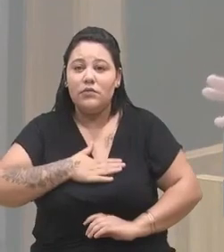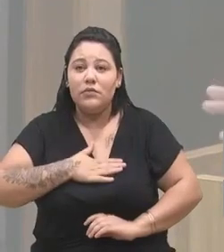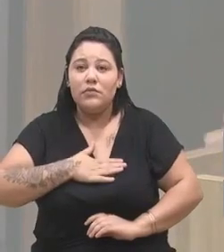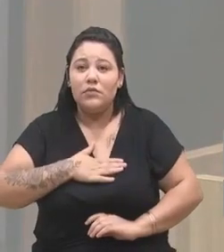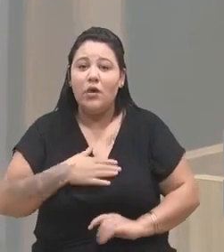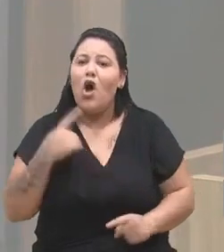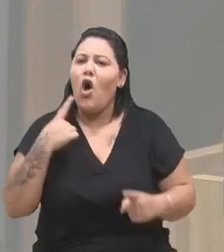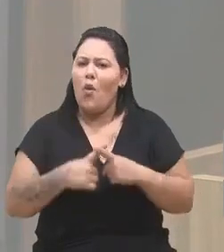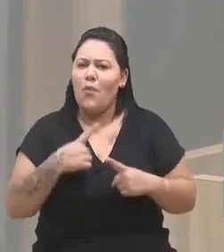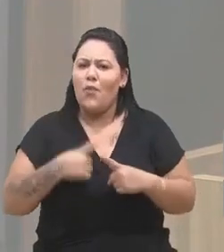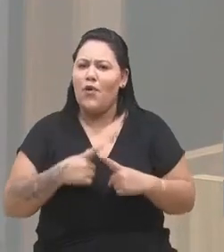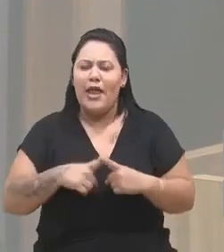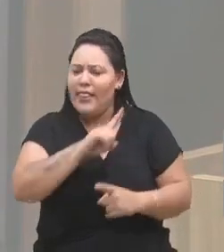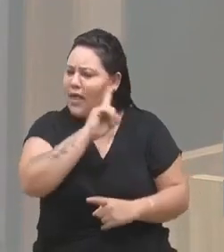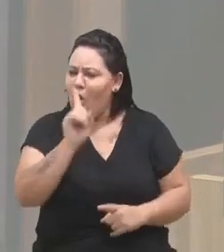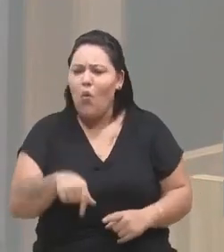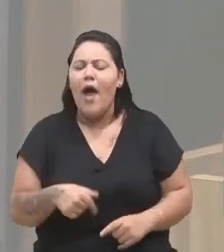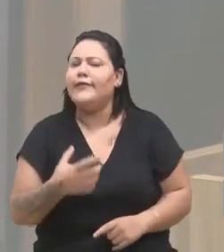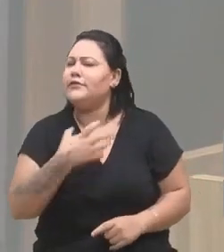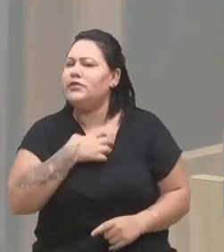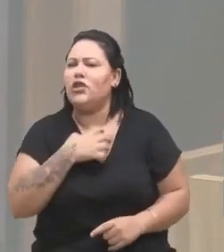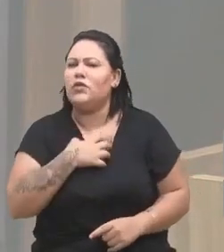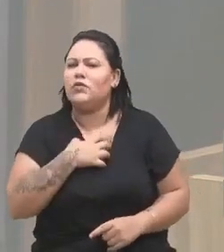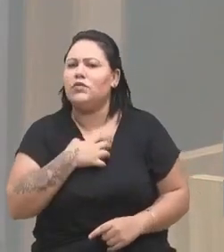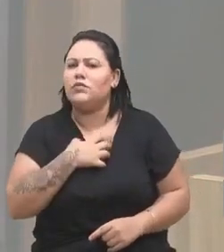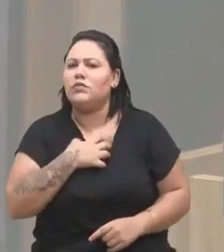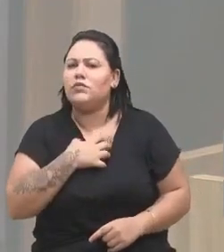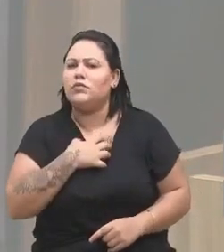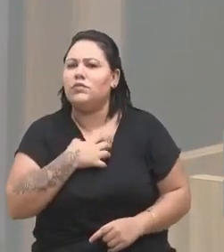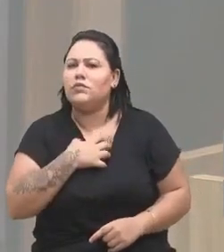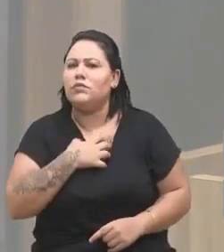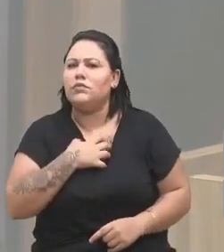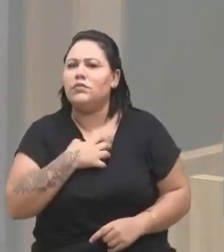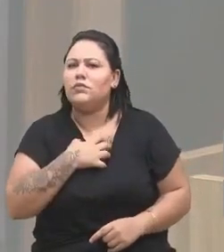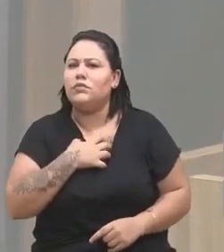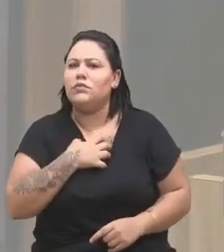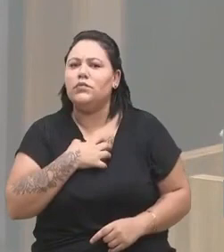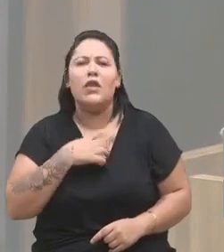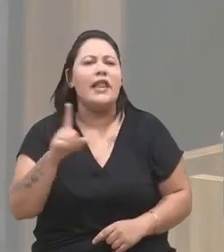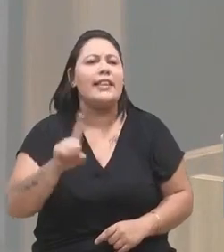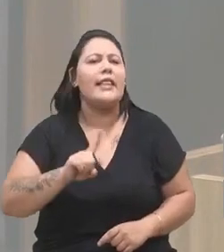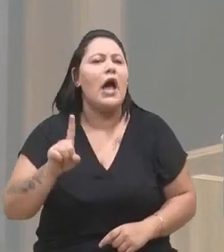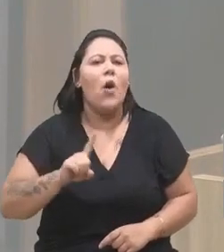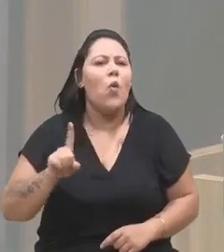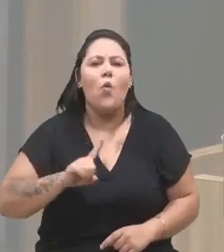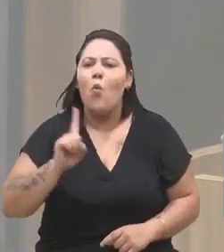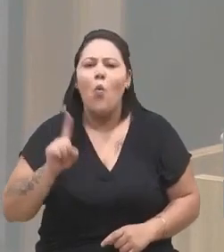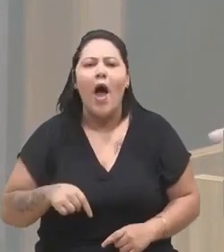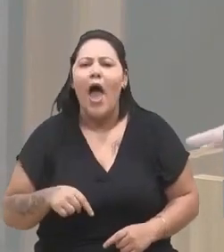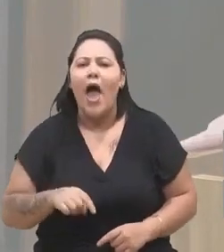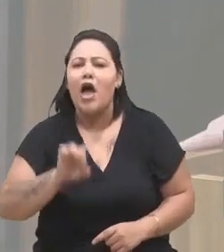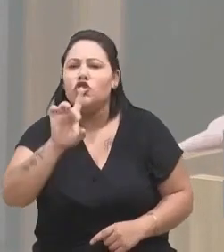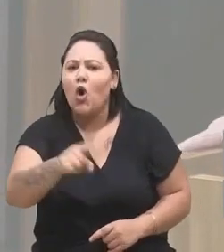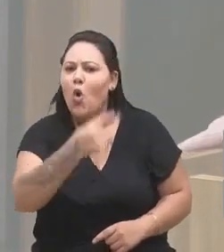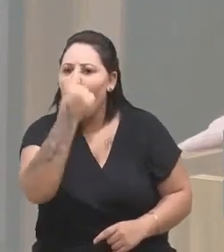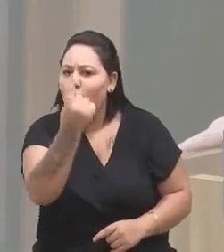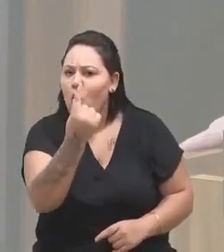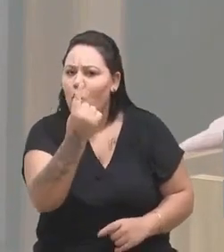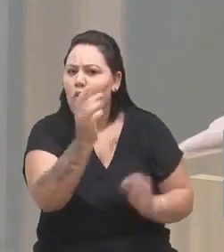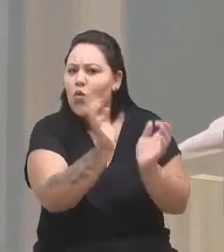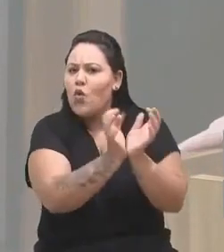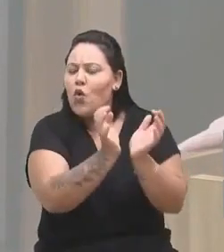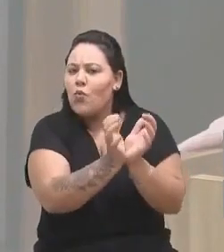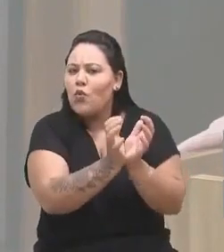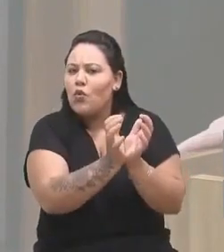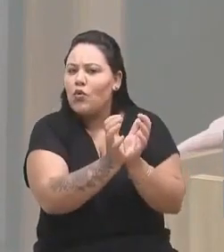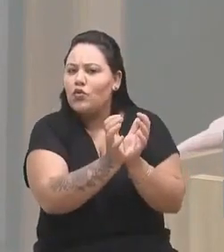porque o negócio não funciona assim. E não é só um grupo de servidor que